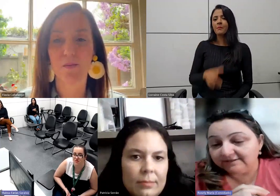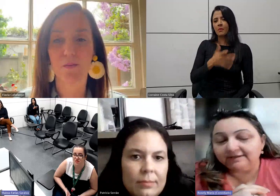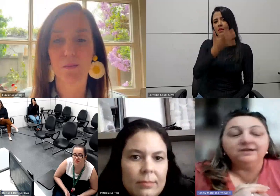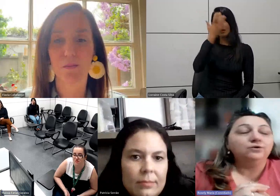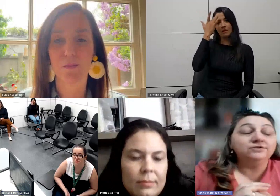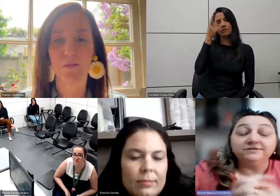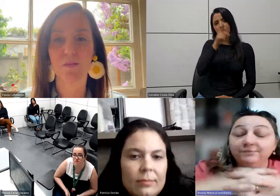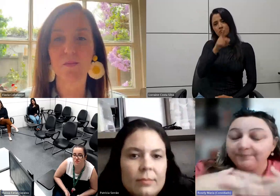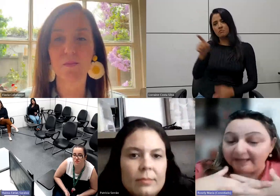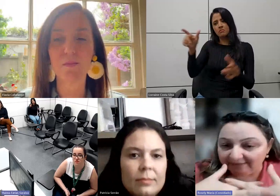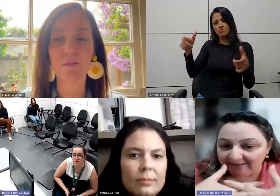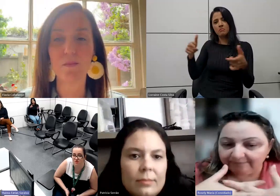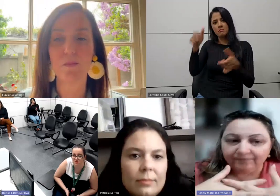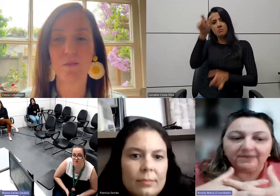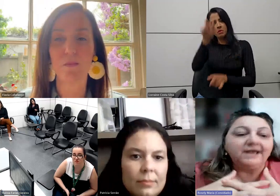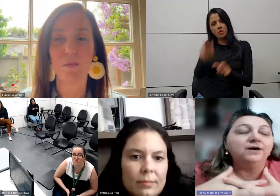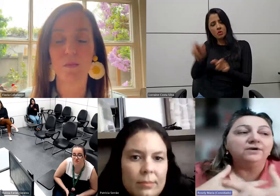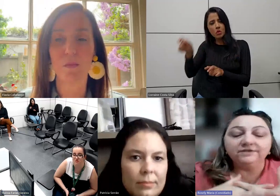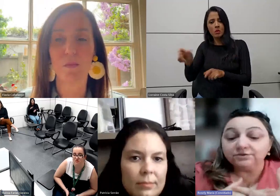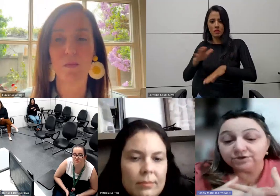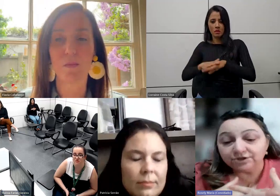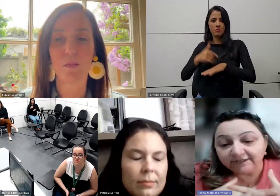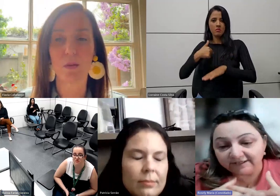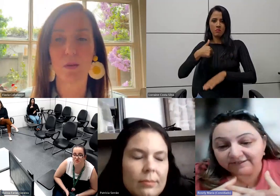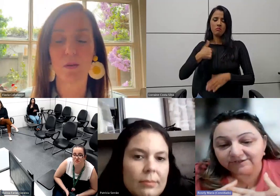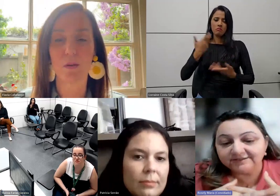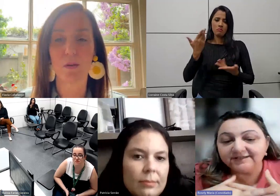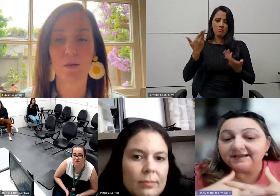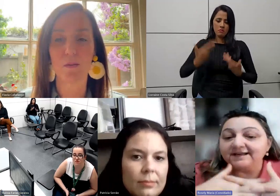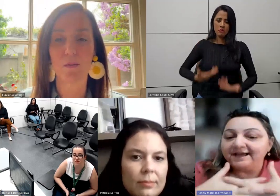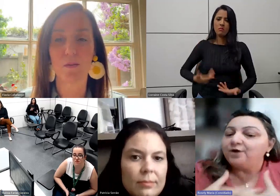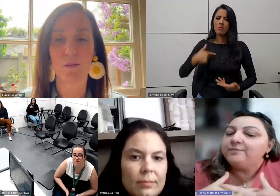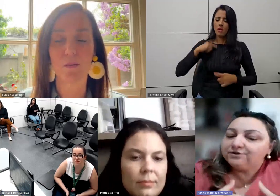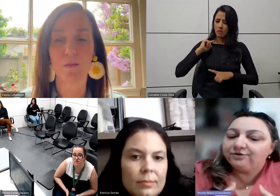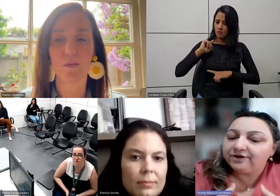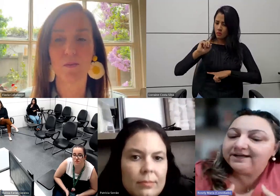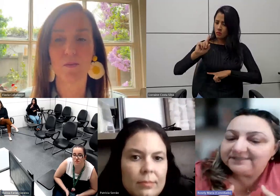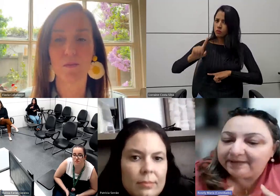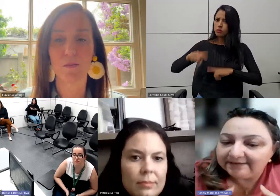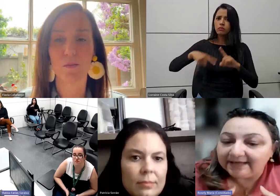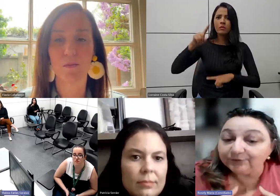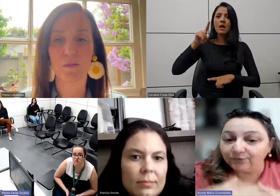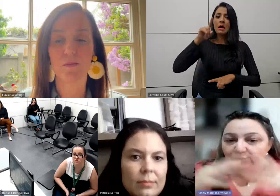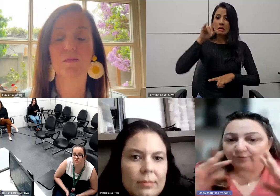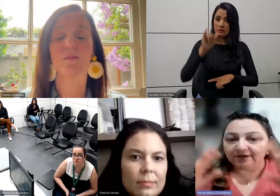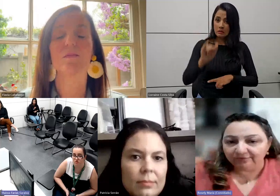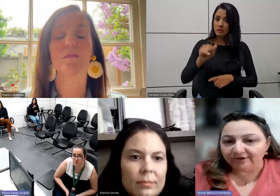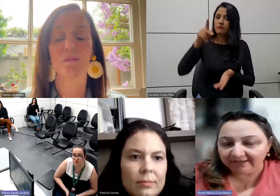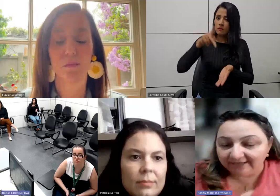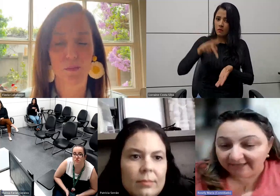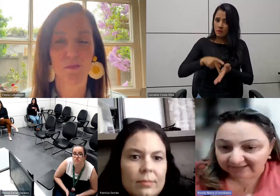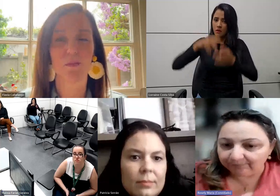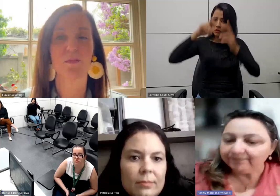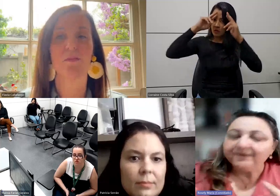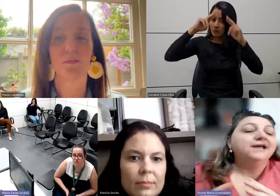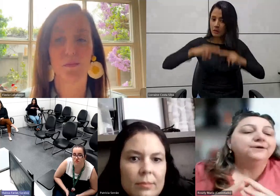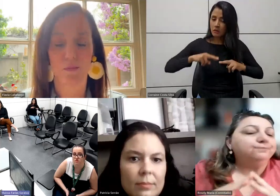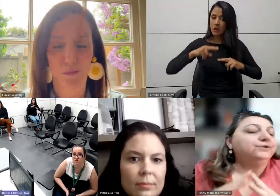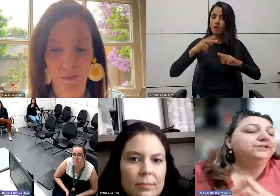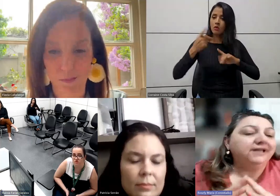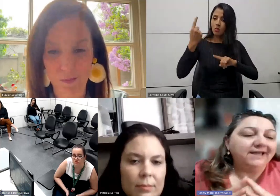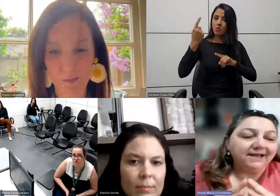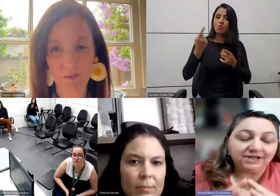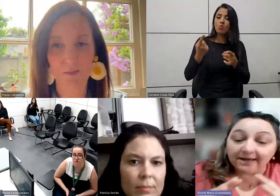todas, inclusive para mim, é um avanço gigante se ele realmente for respeitado como ele foi criado.